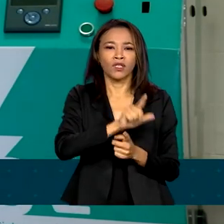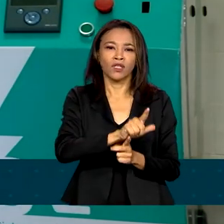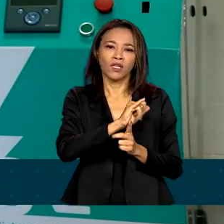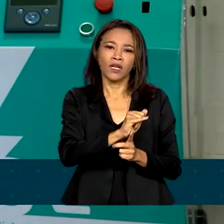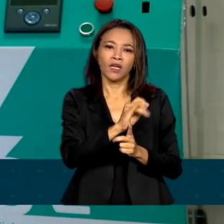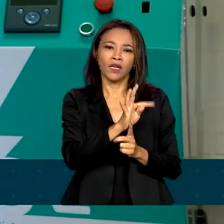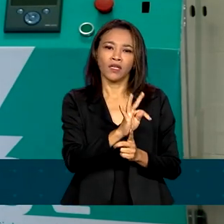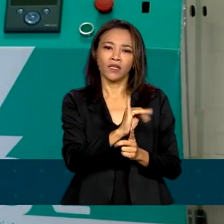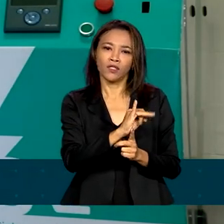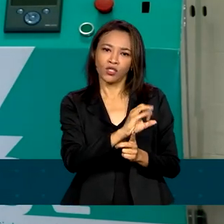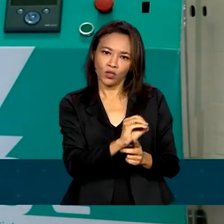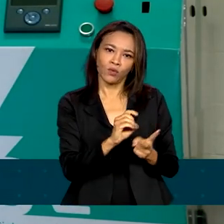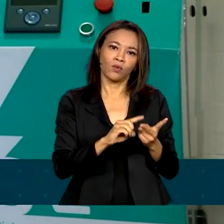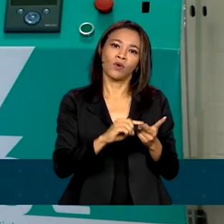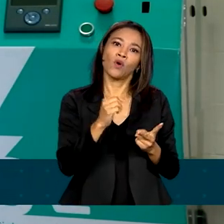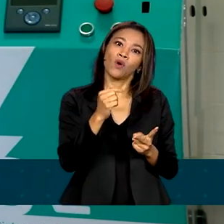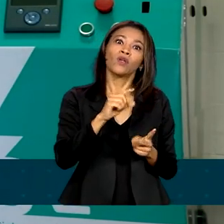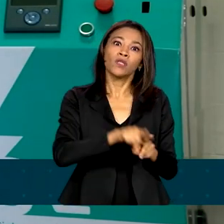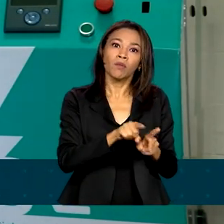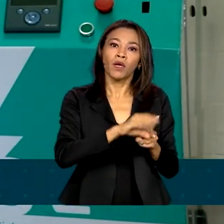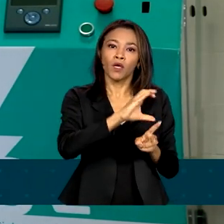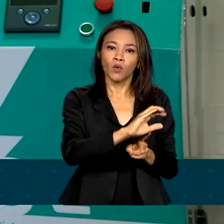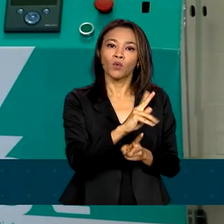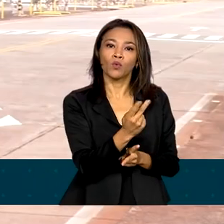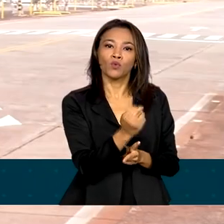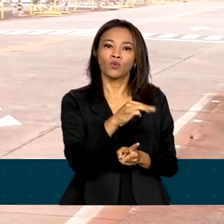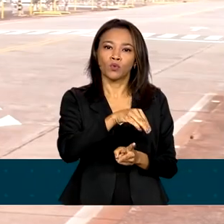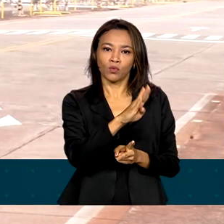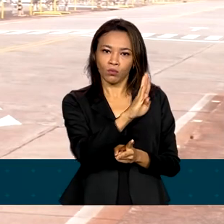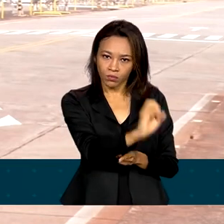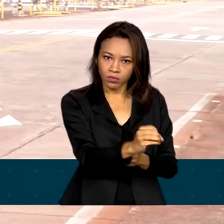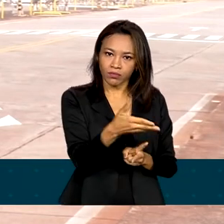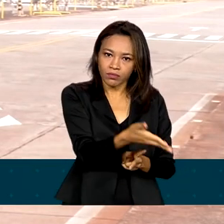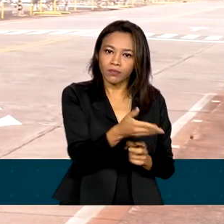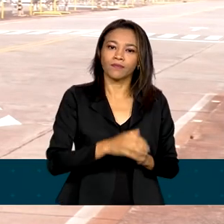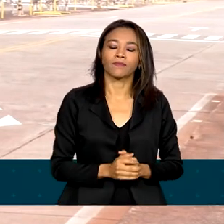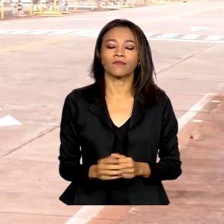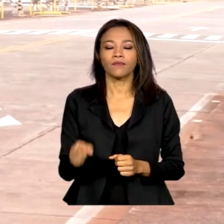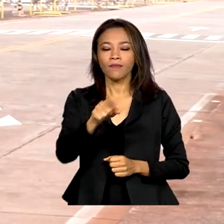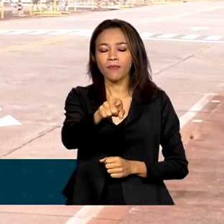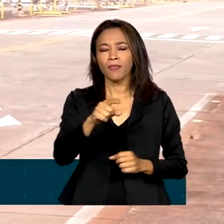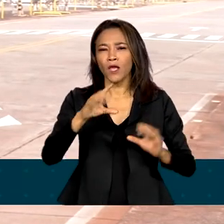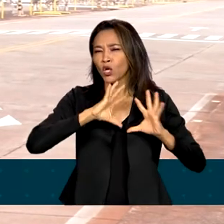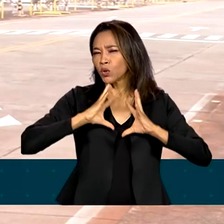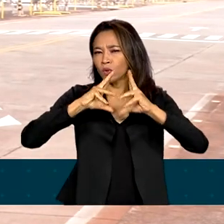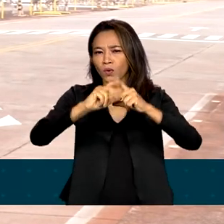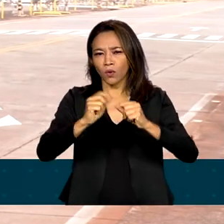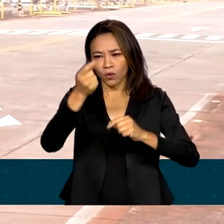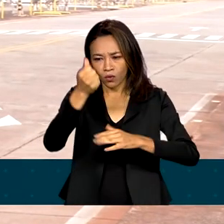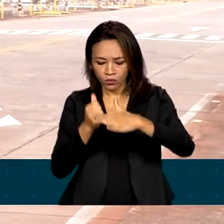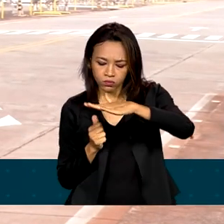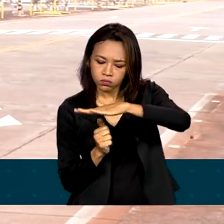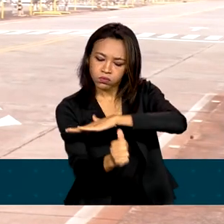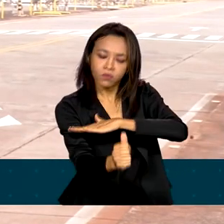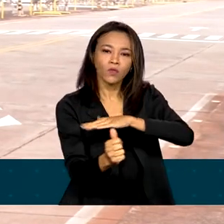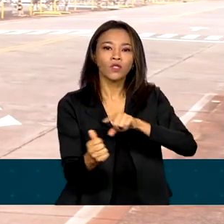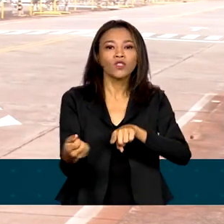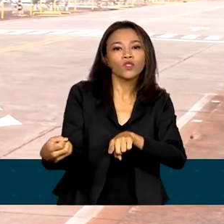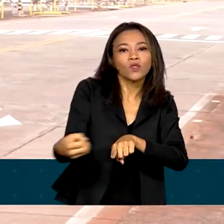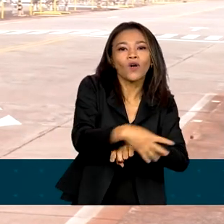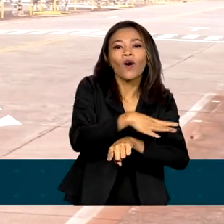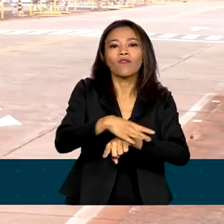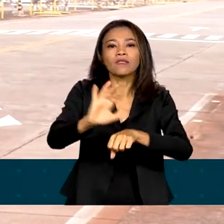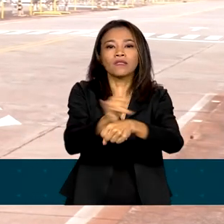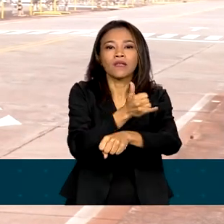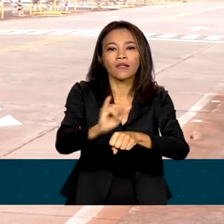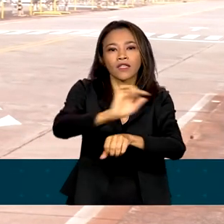próprio chumbo ácido também. Além de todo o investimento no desenvolvimento de novas fontes de